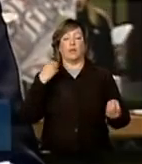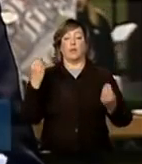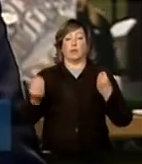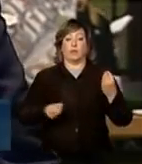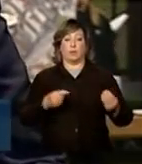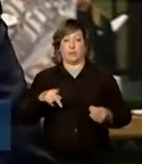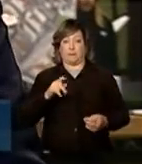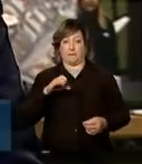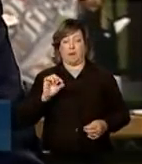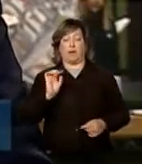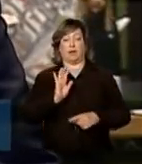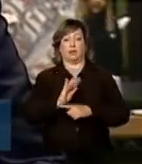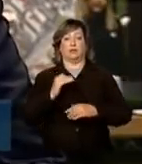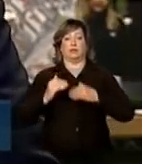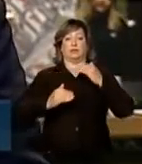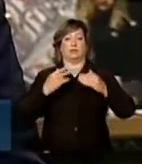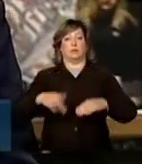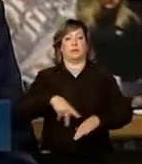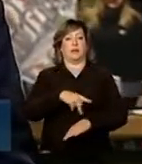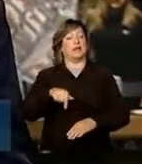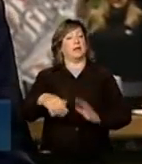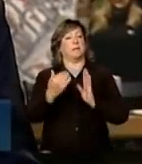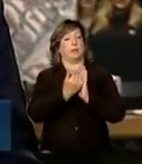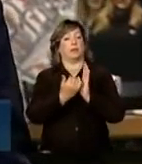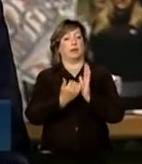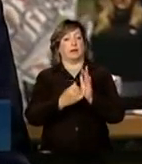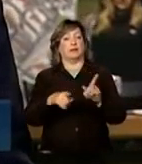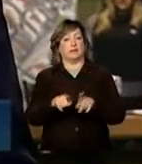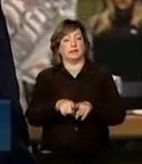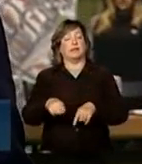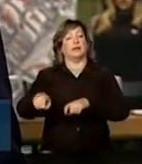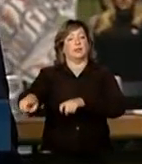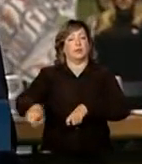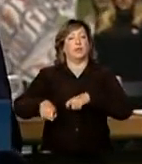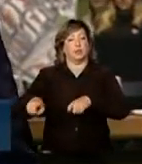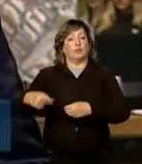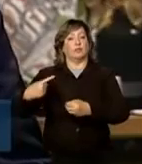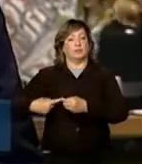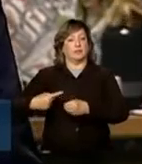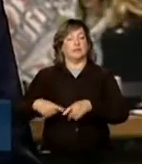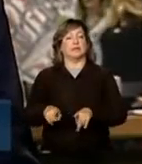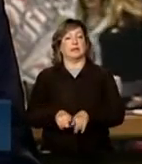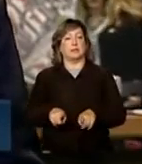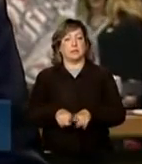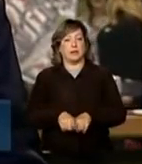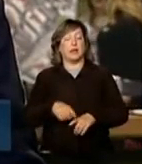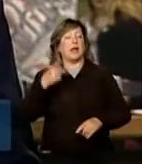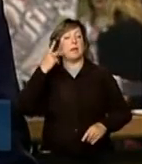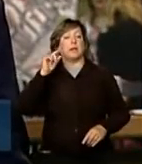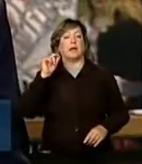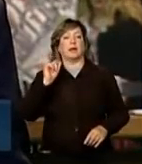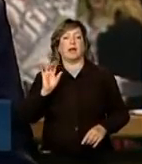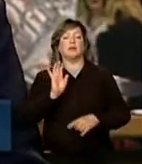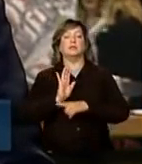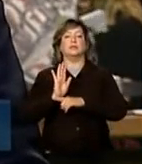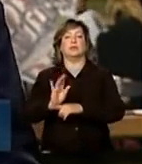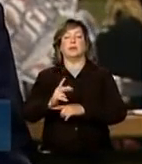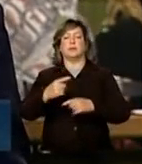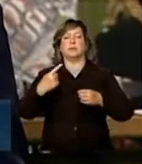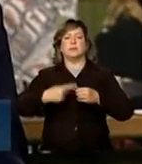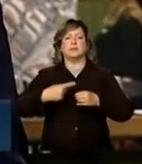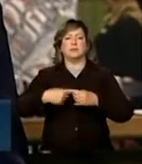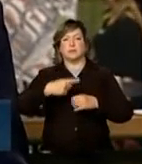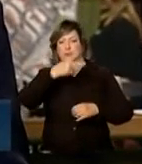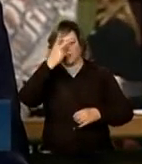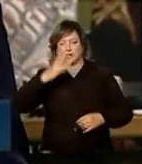do país. O programa está presente também na área rural. Para garantir o deslocamento de produtores rurais e o